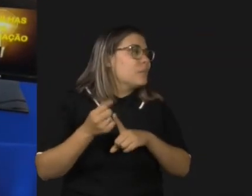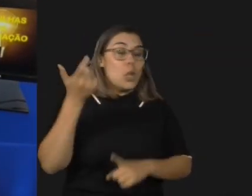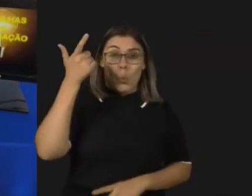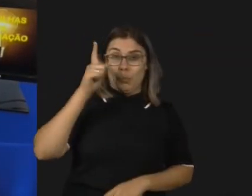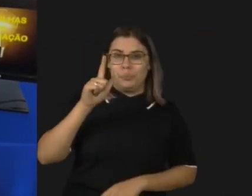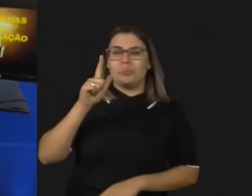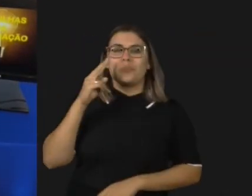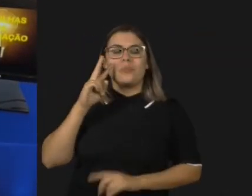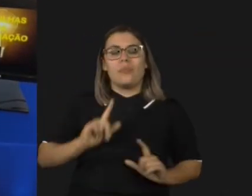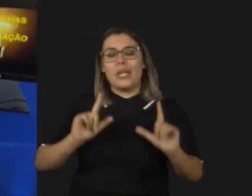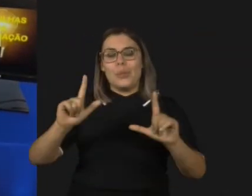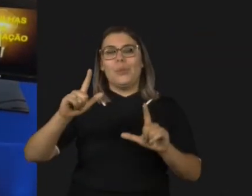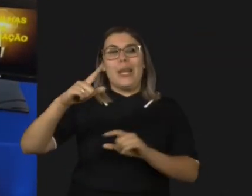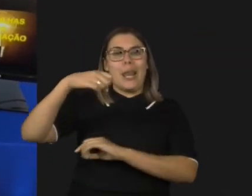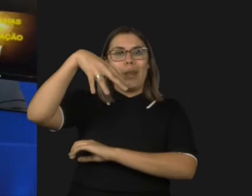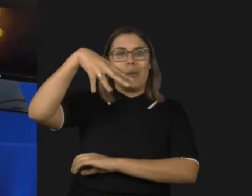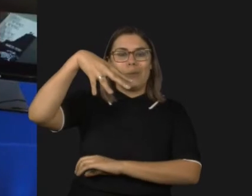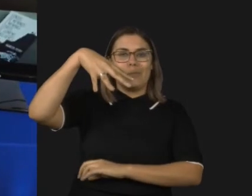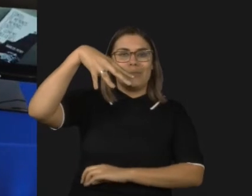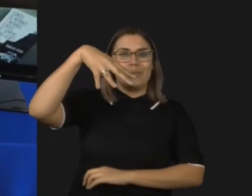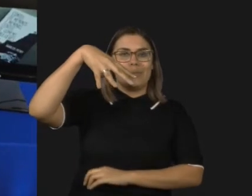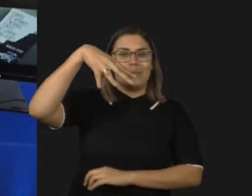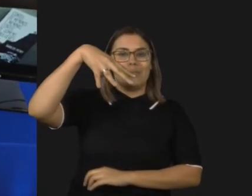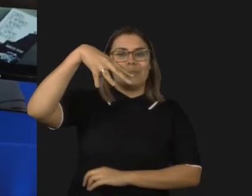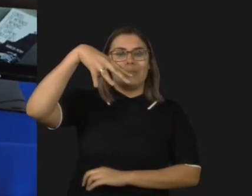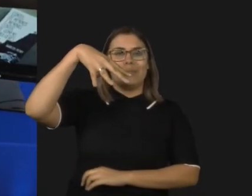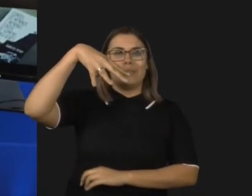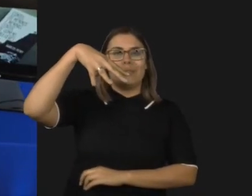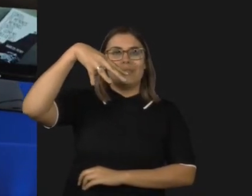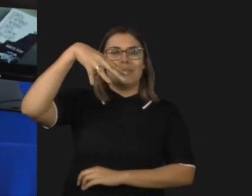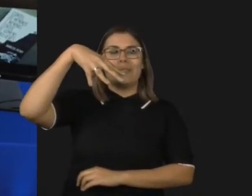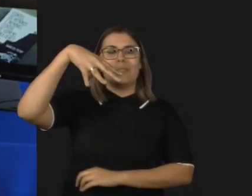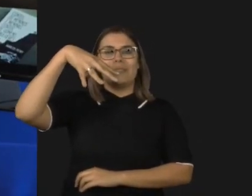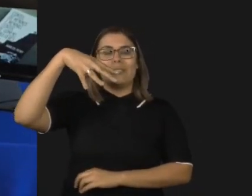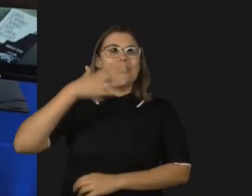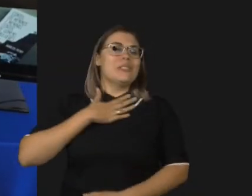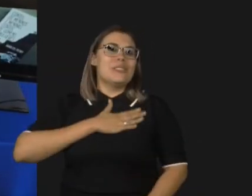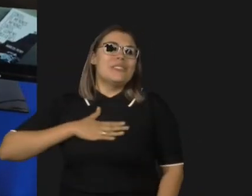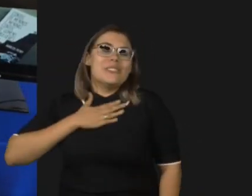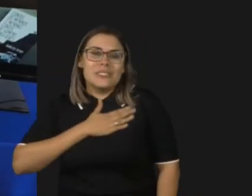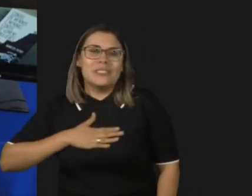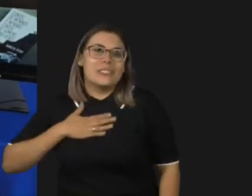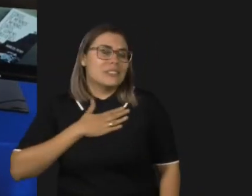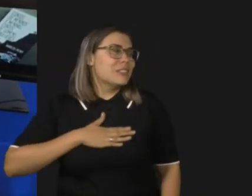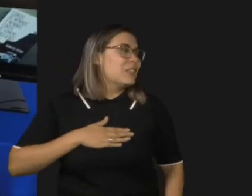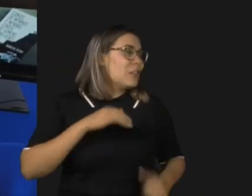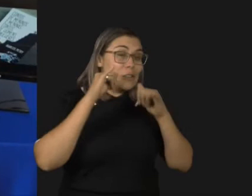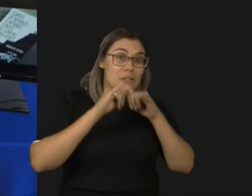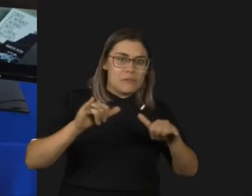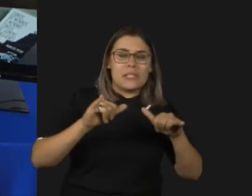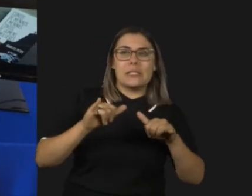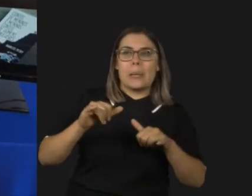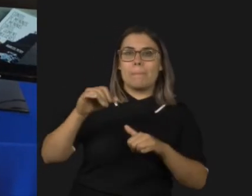acesa em meio à escuridão Marcos porque foi isso que eu senti quando eu estava tatiando só para te avisar Marcos